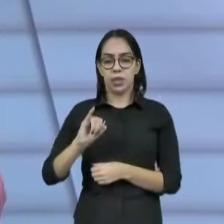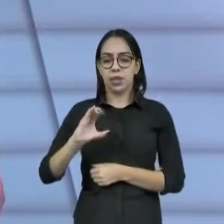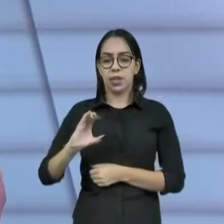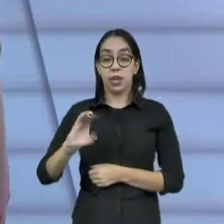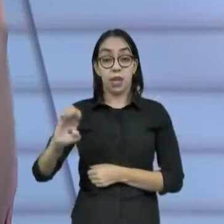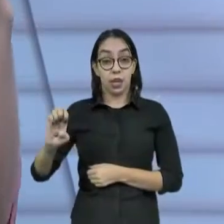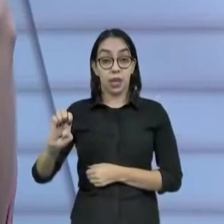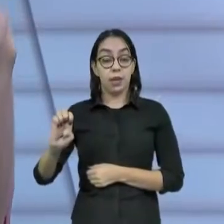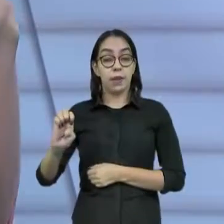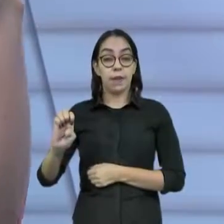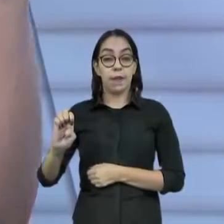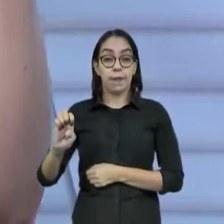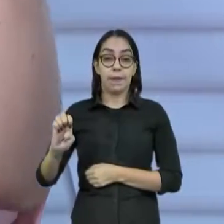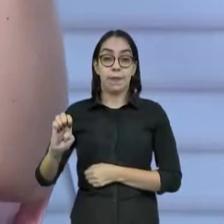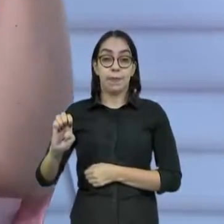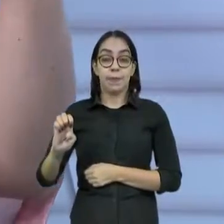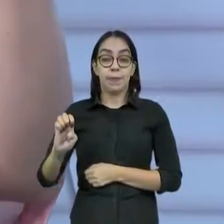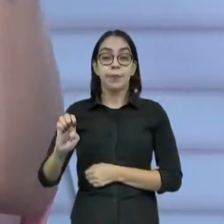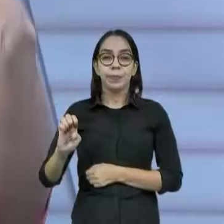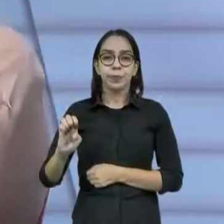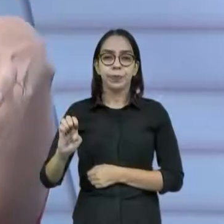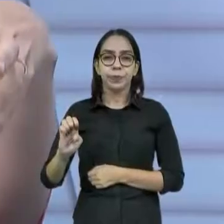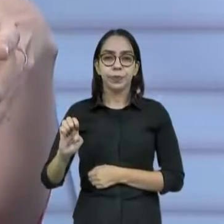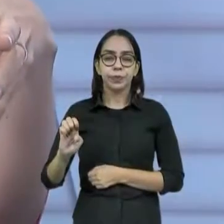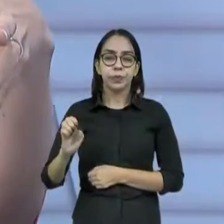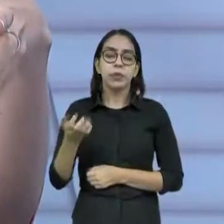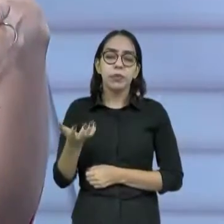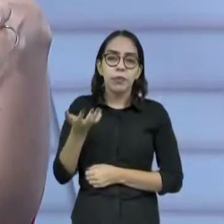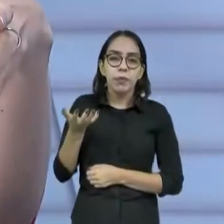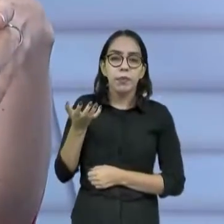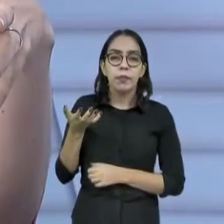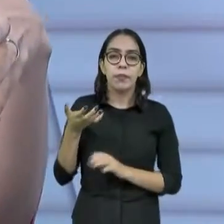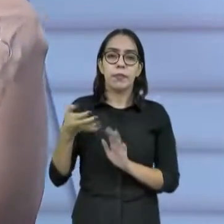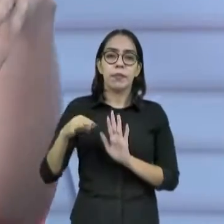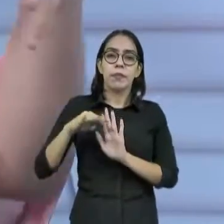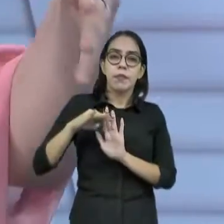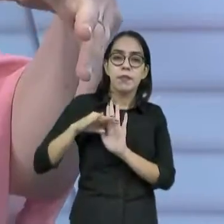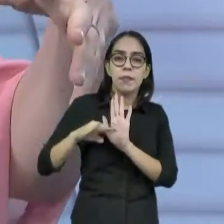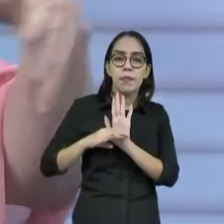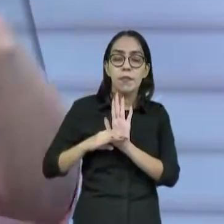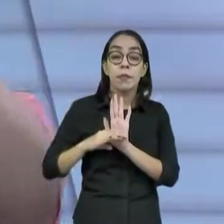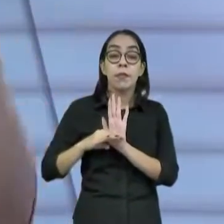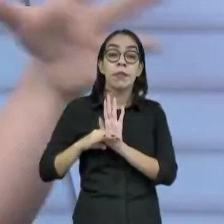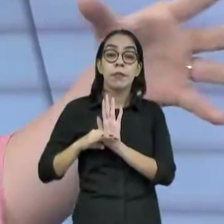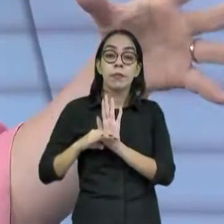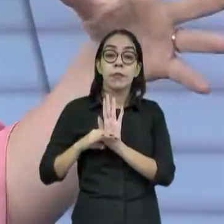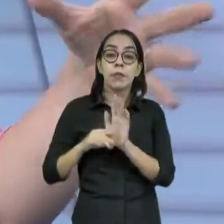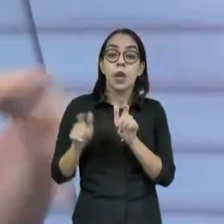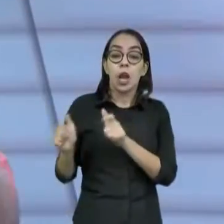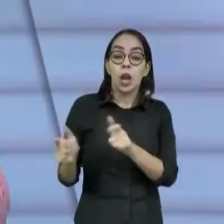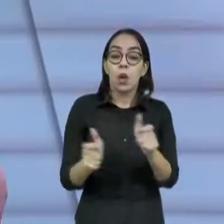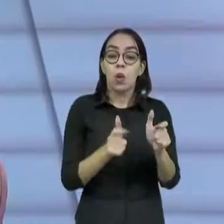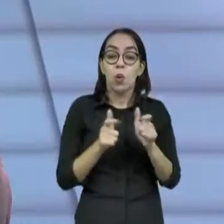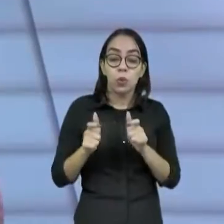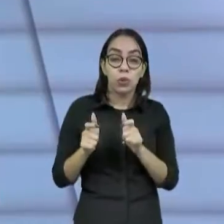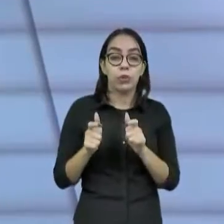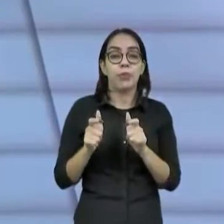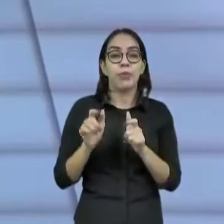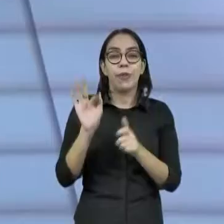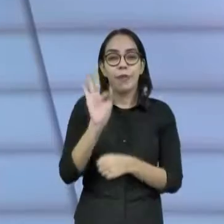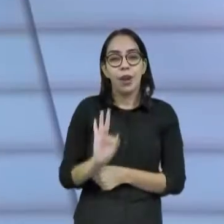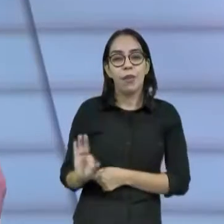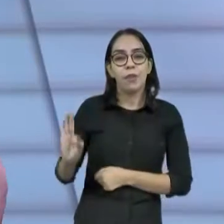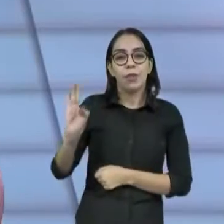criou a coalizão, focado em levar essa pauta dos negócios de investimento de impacto para dentro da academia em todo o Brasil. Então, ele é um